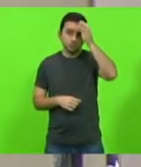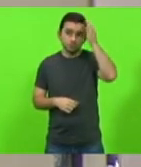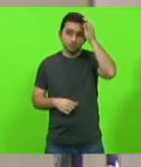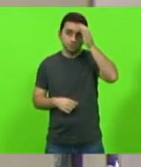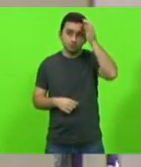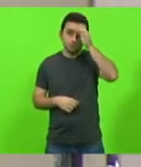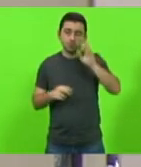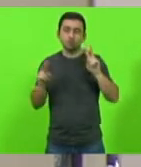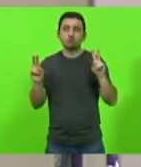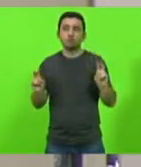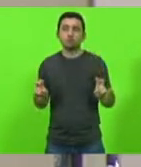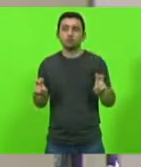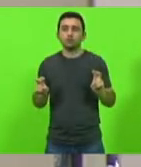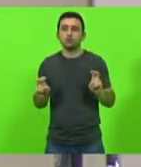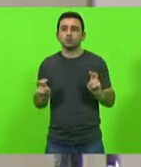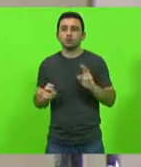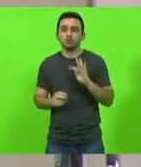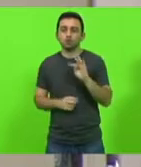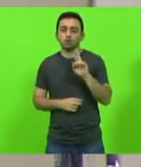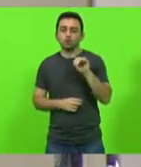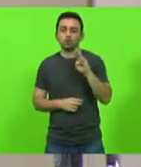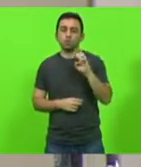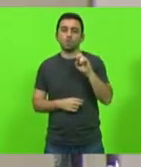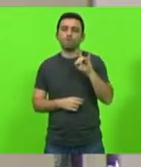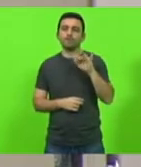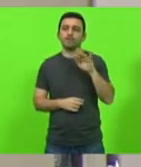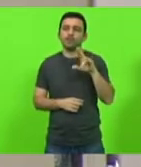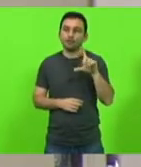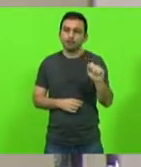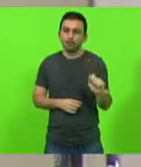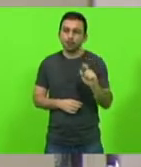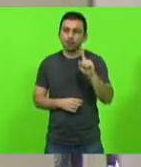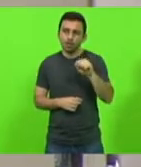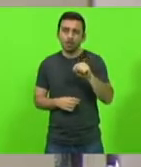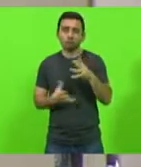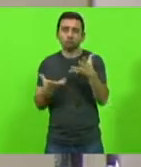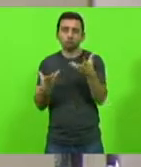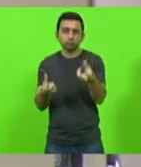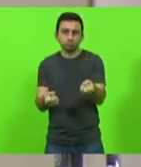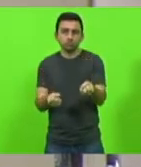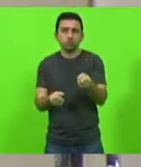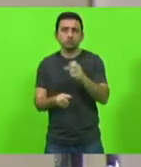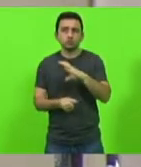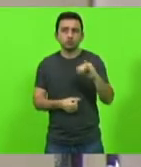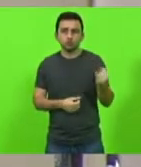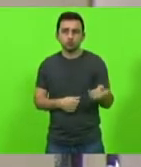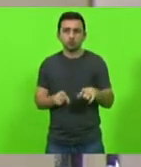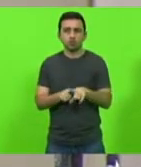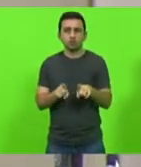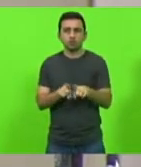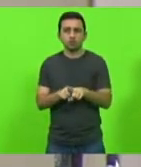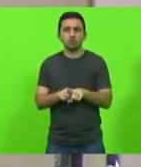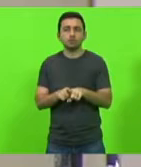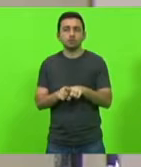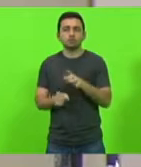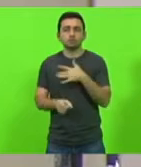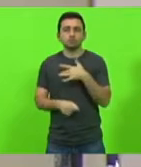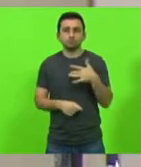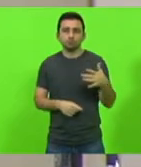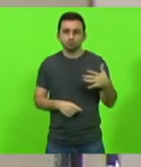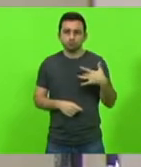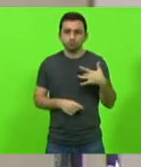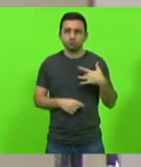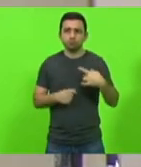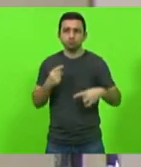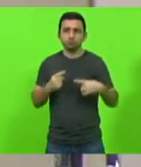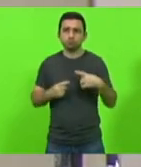a trombofilia com pareceres favoráveis das comissões de constituição justiça e comissão de saúde em discussão